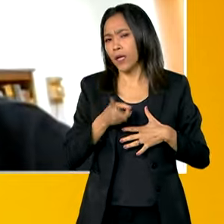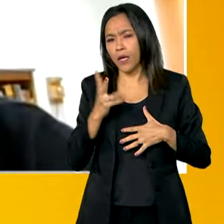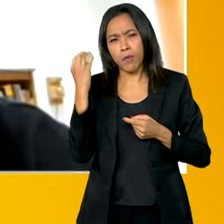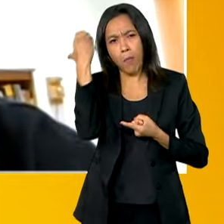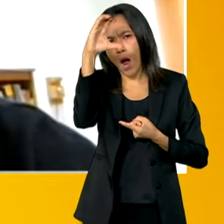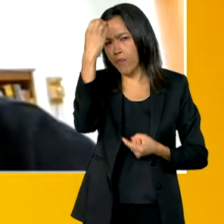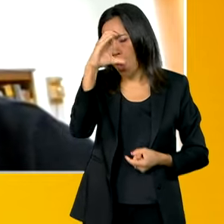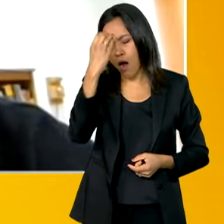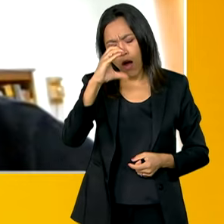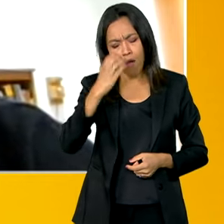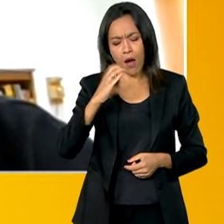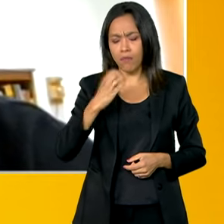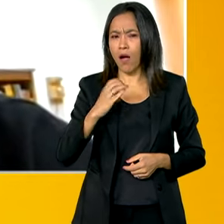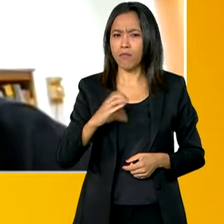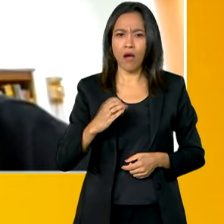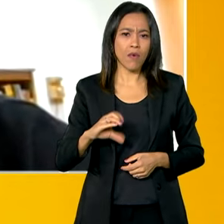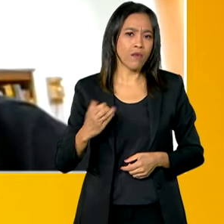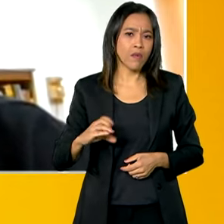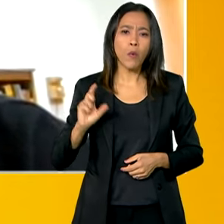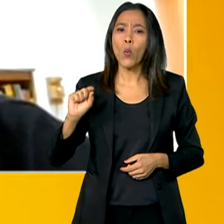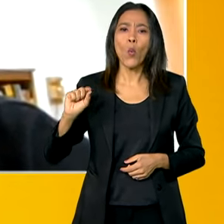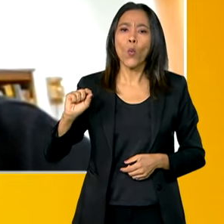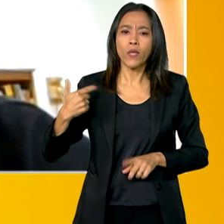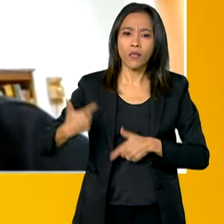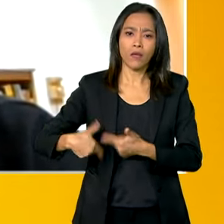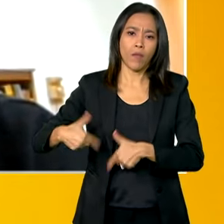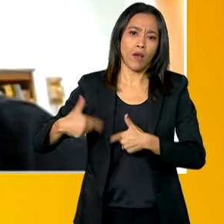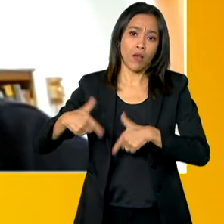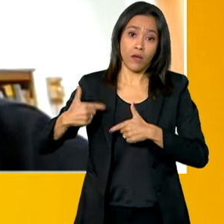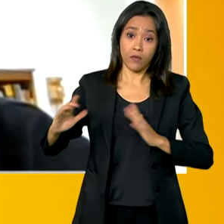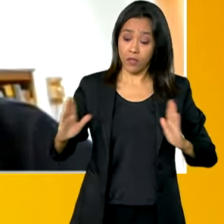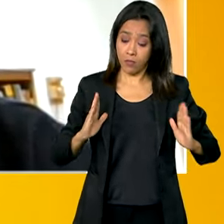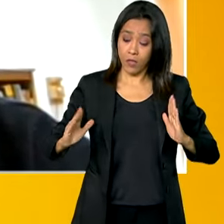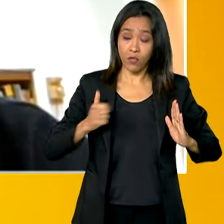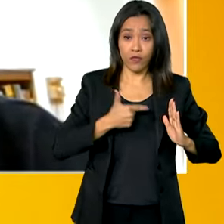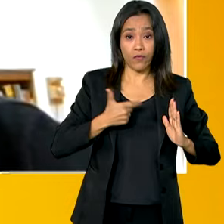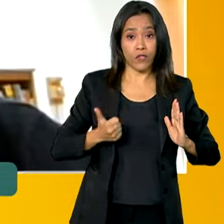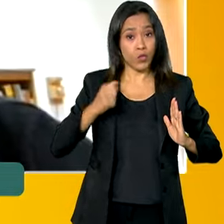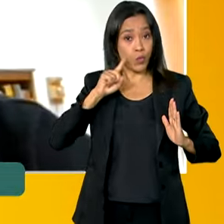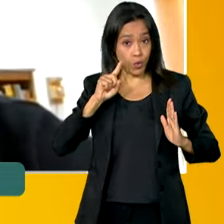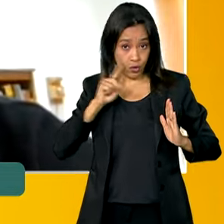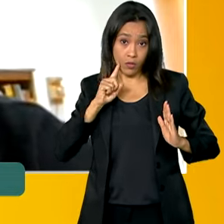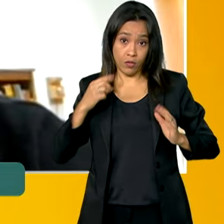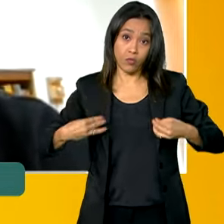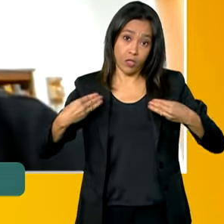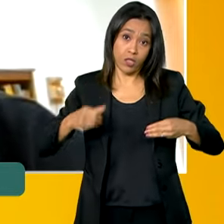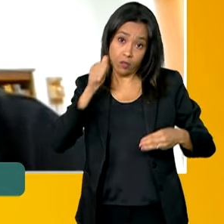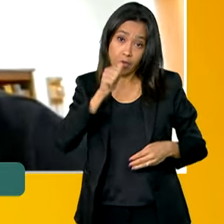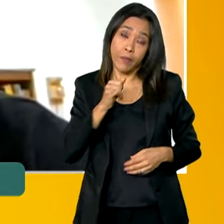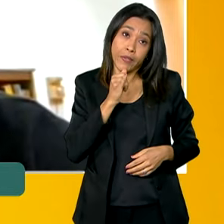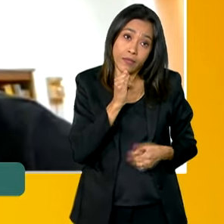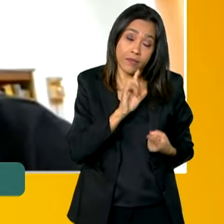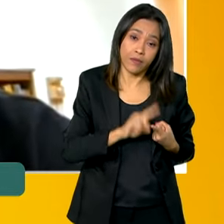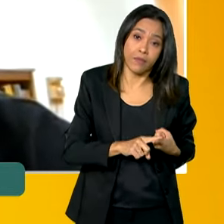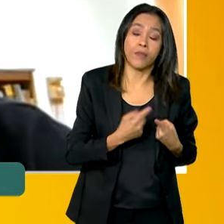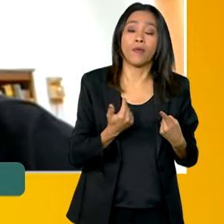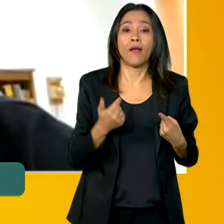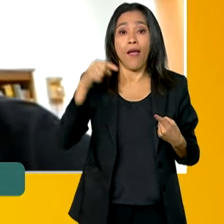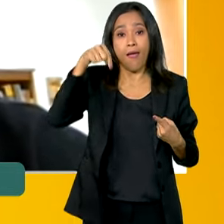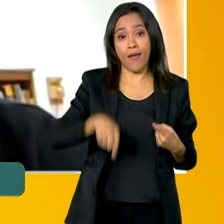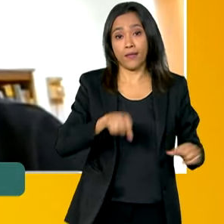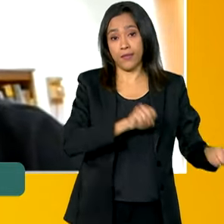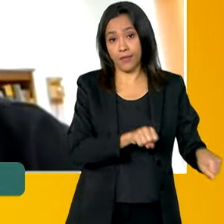todas as atividades que o Ministério está desenvolvendo nesses 21 dias. Podemos citar algumas aqui. Essa